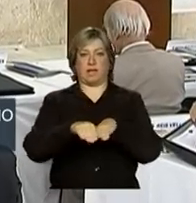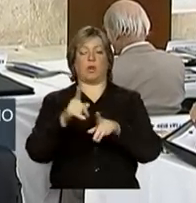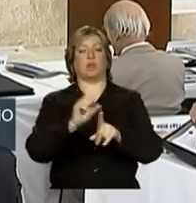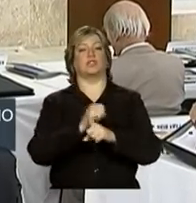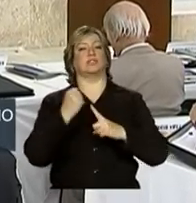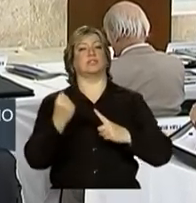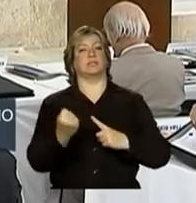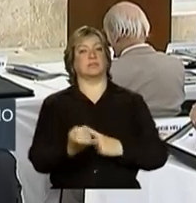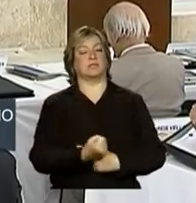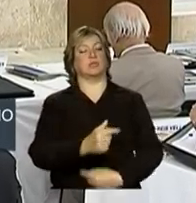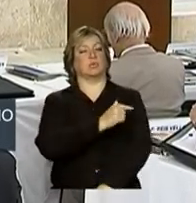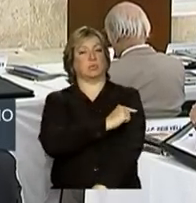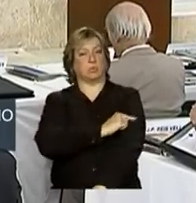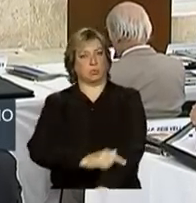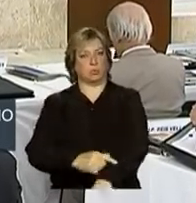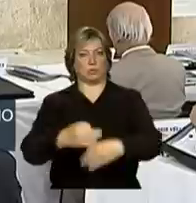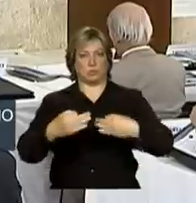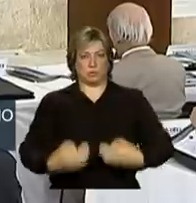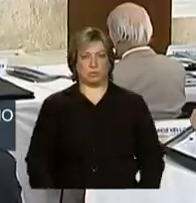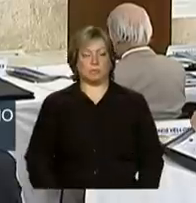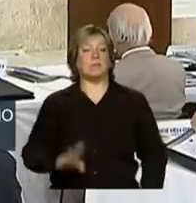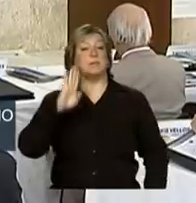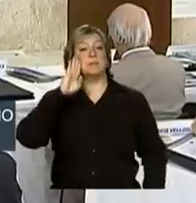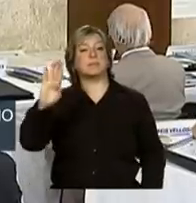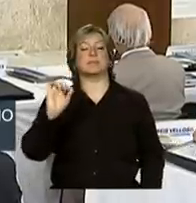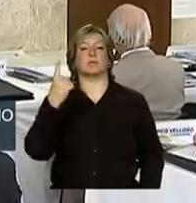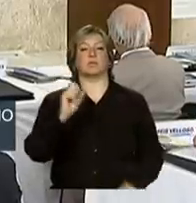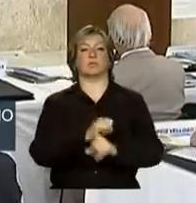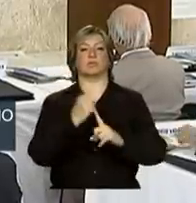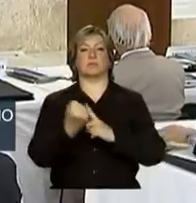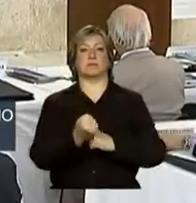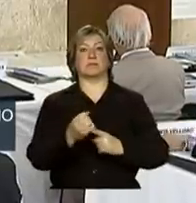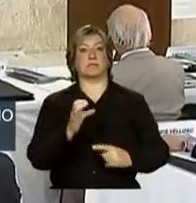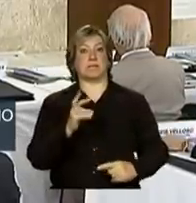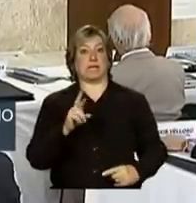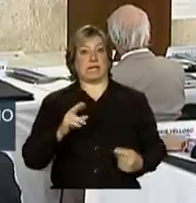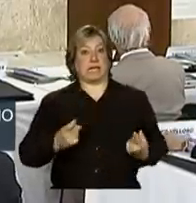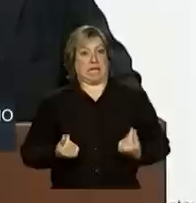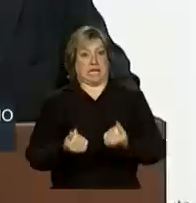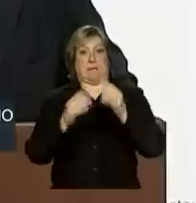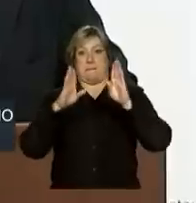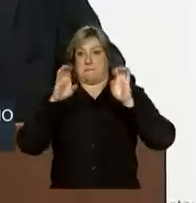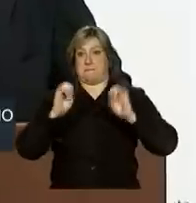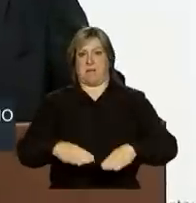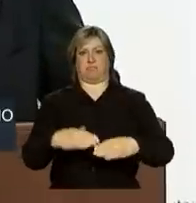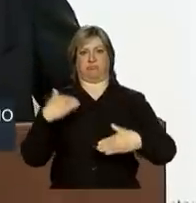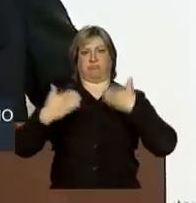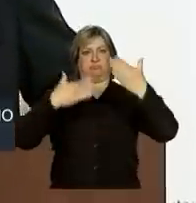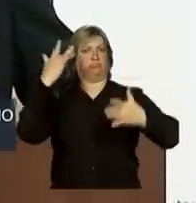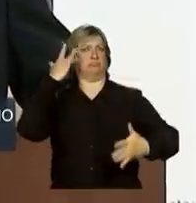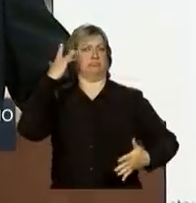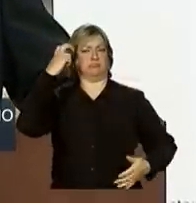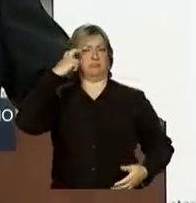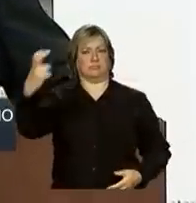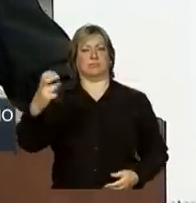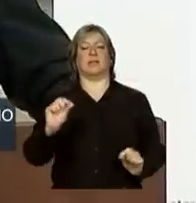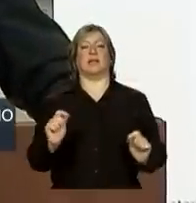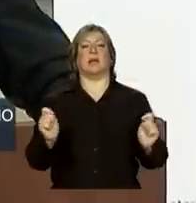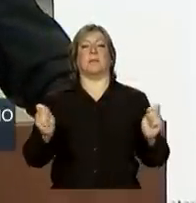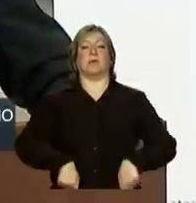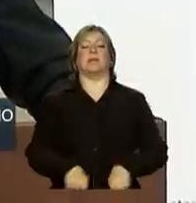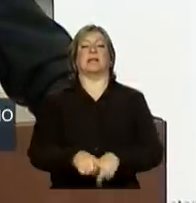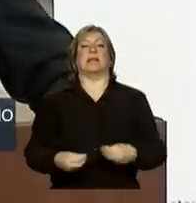sociedade justa e, sobretudo, uma sociedade rica, desenvolvida e capaz de